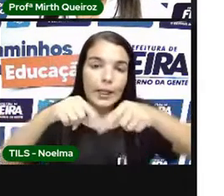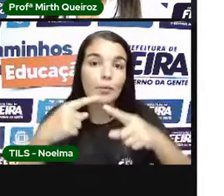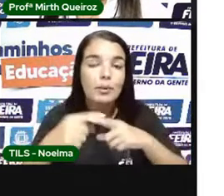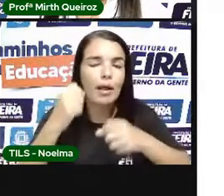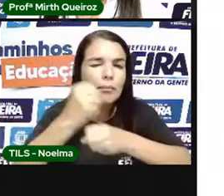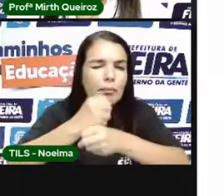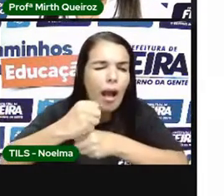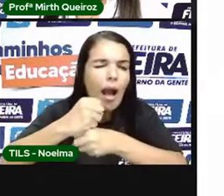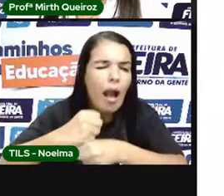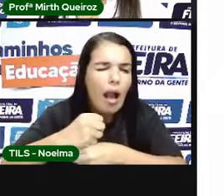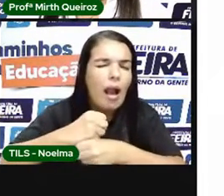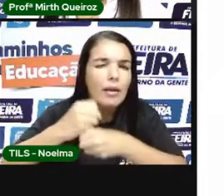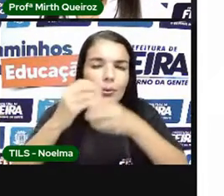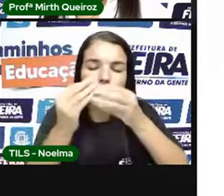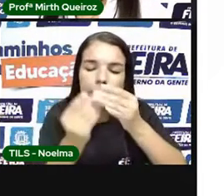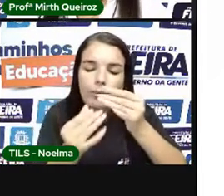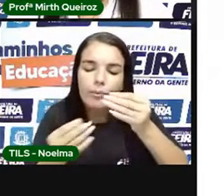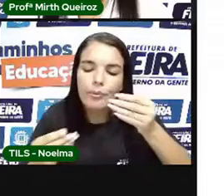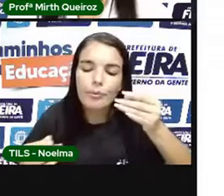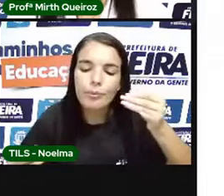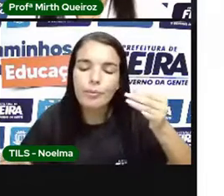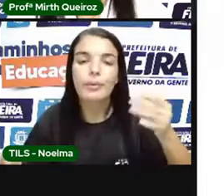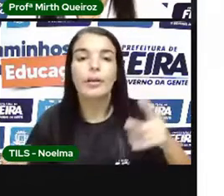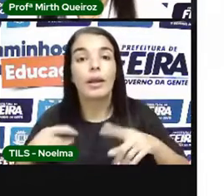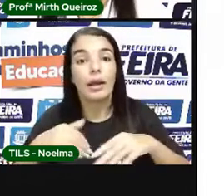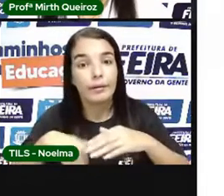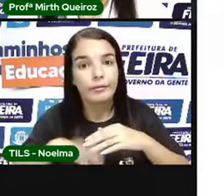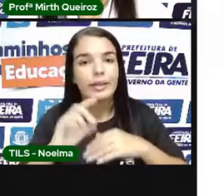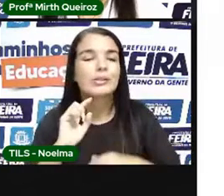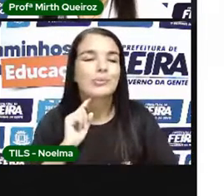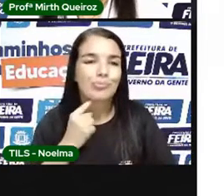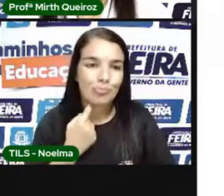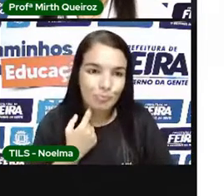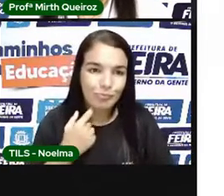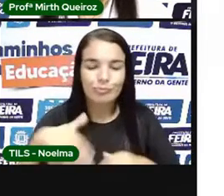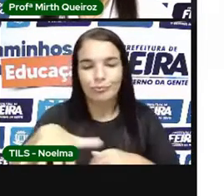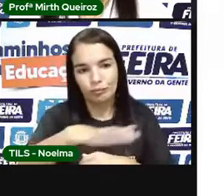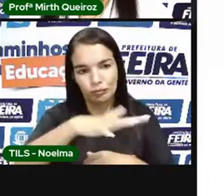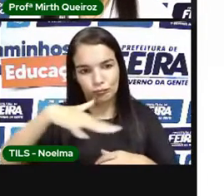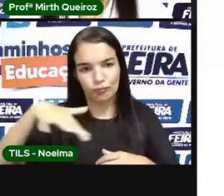leva muito tempo Ali pra ela se decompor Vai acabar poluindo Né?